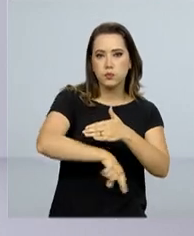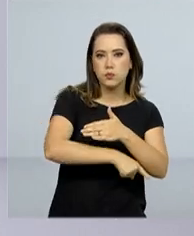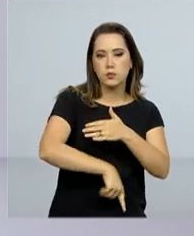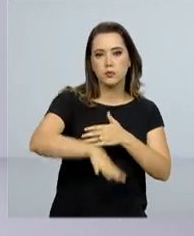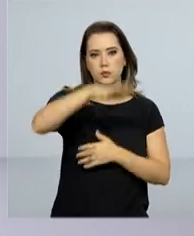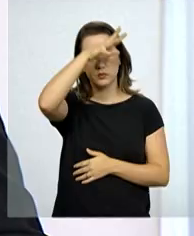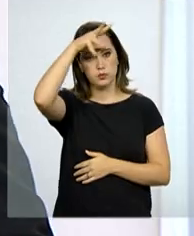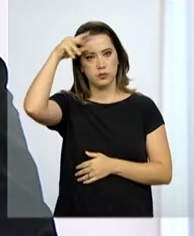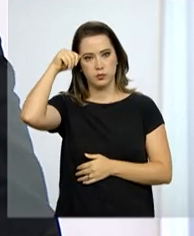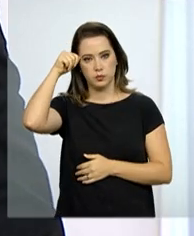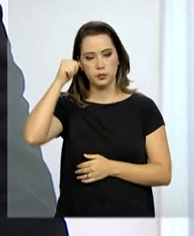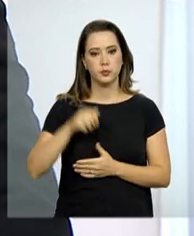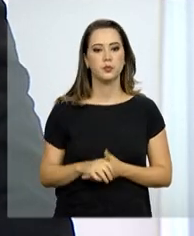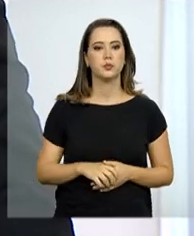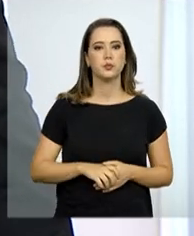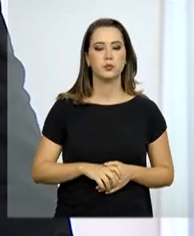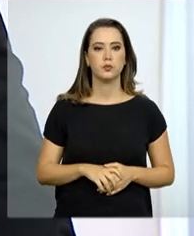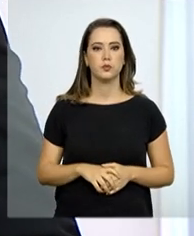Amazônia.